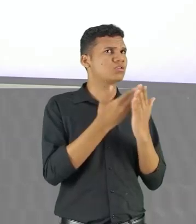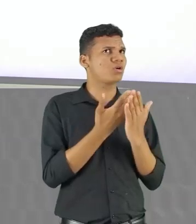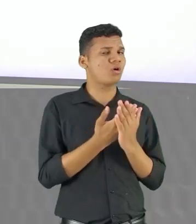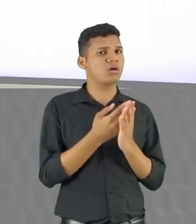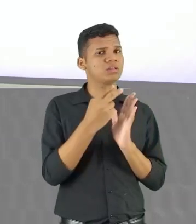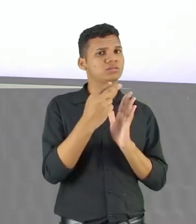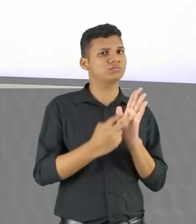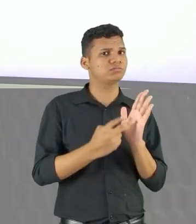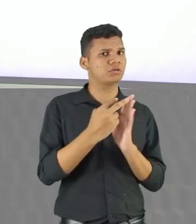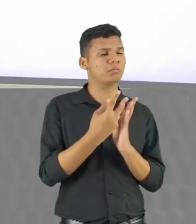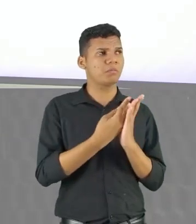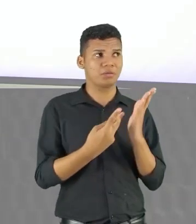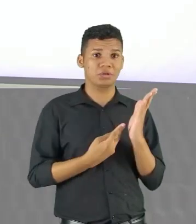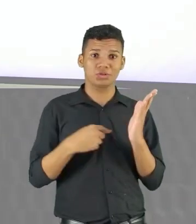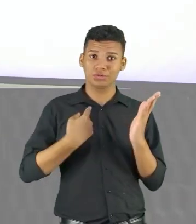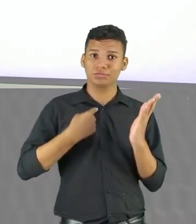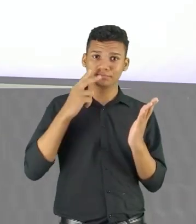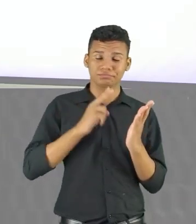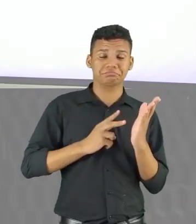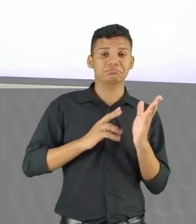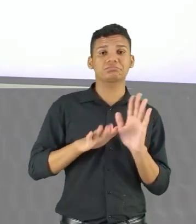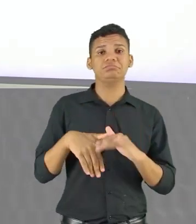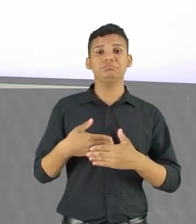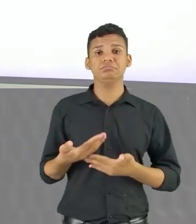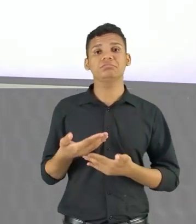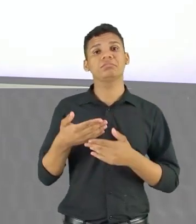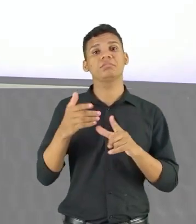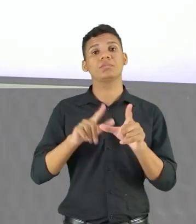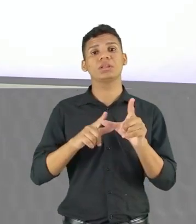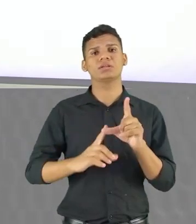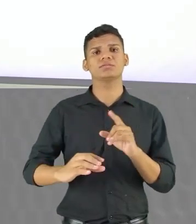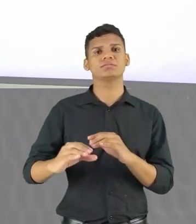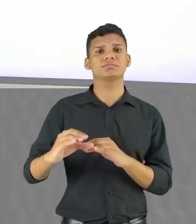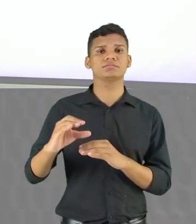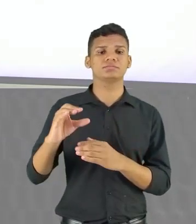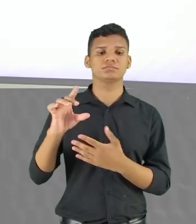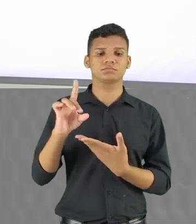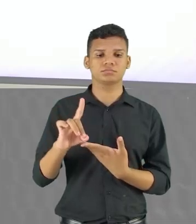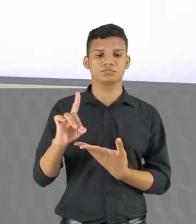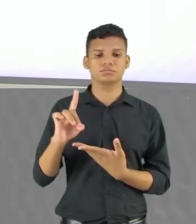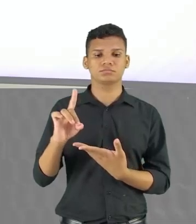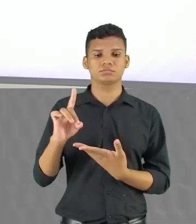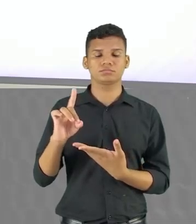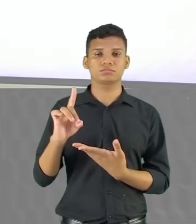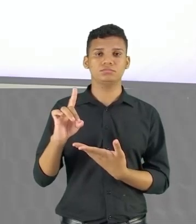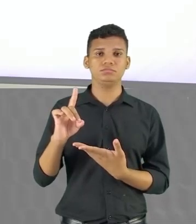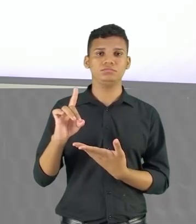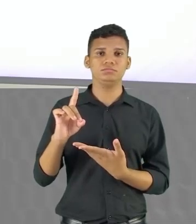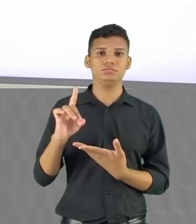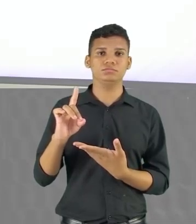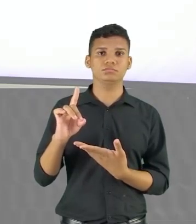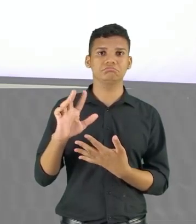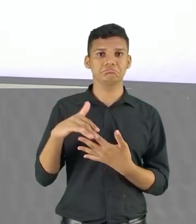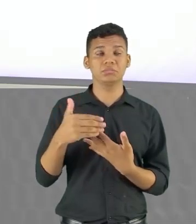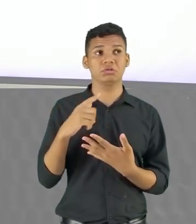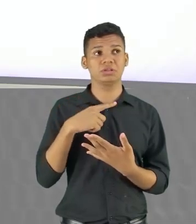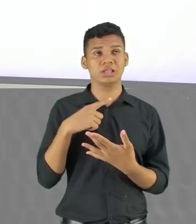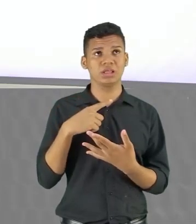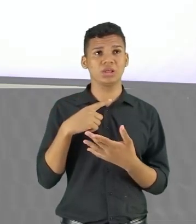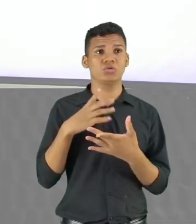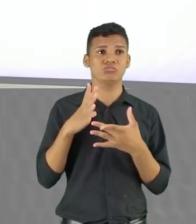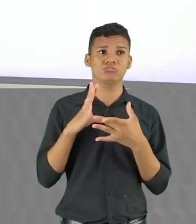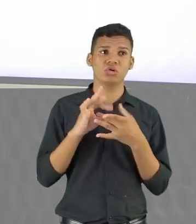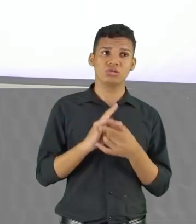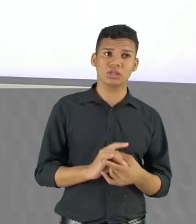nesse poema que a gente leu. Alternativa D. Textos técnicos e poéticos. É esse contraste, dessa